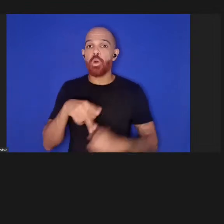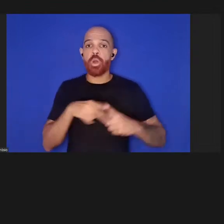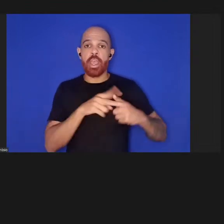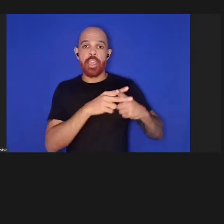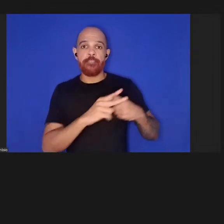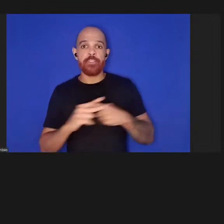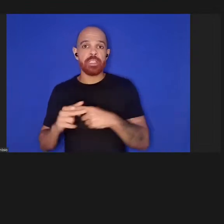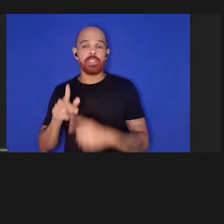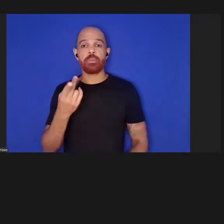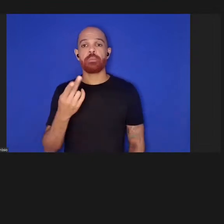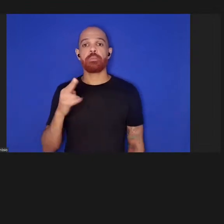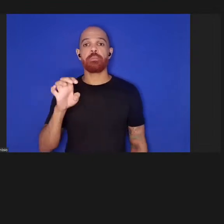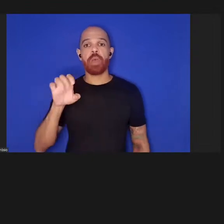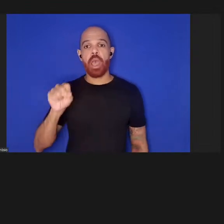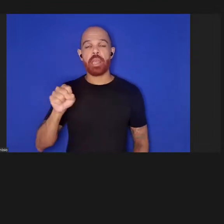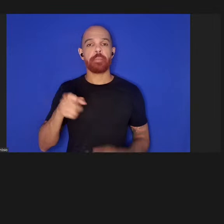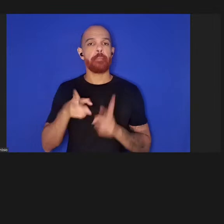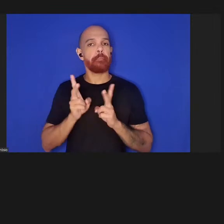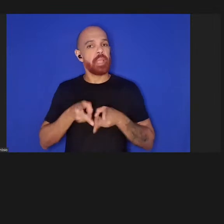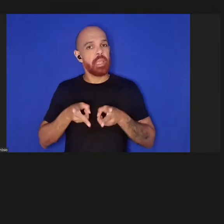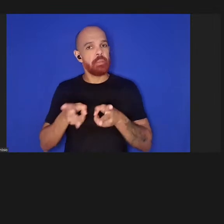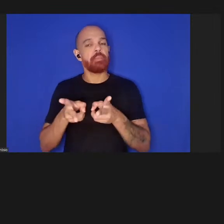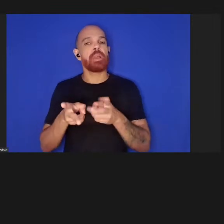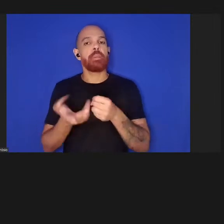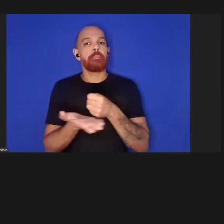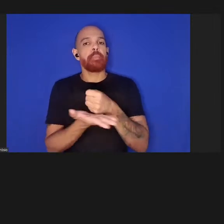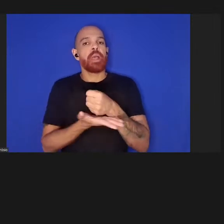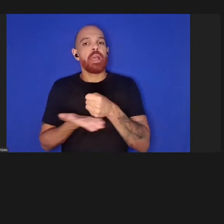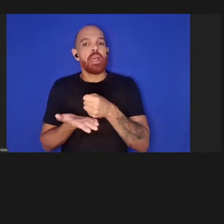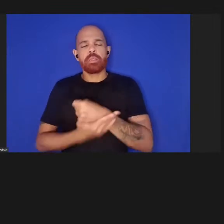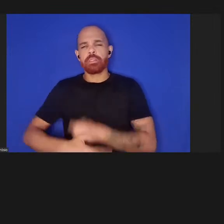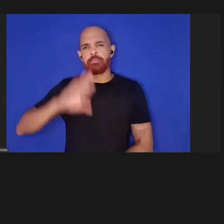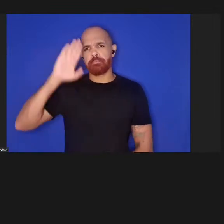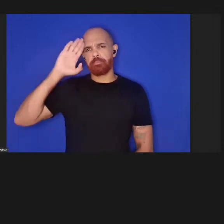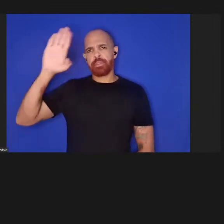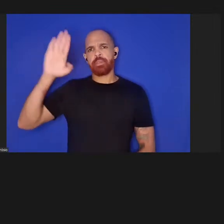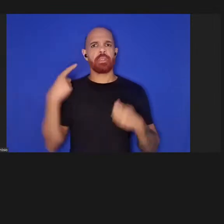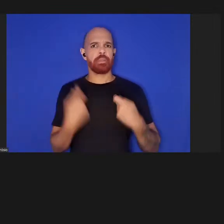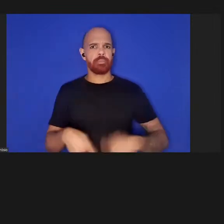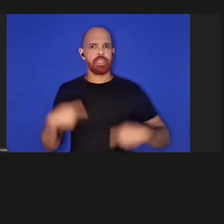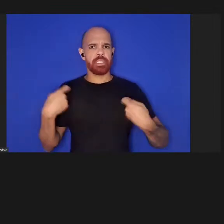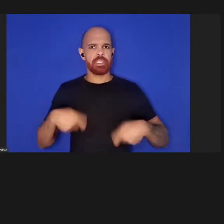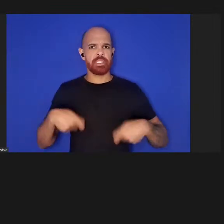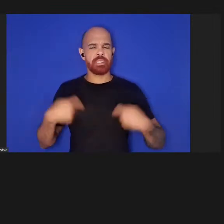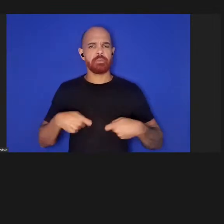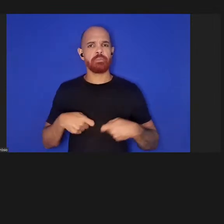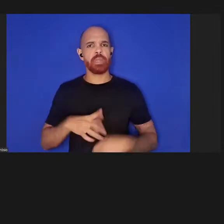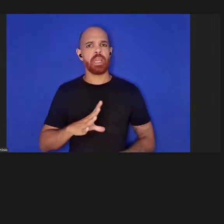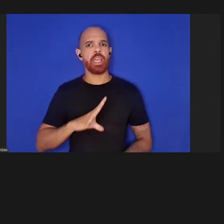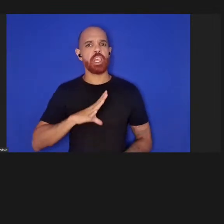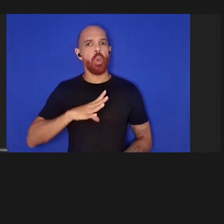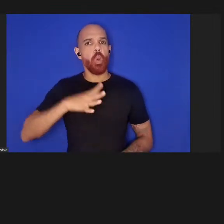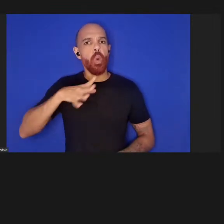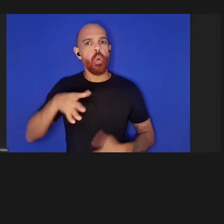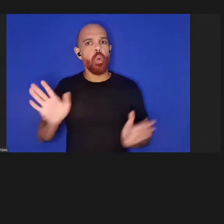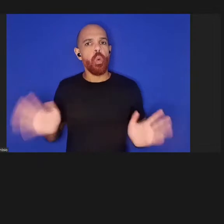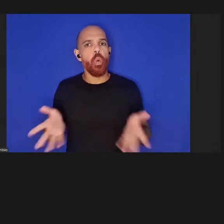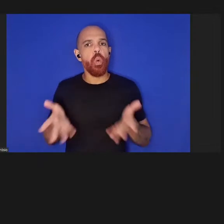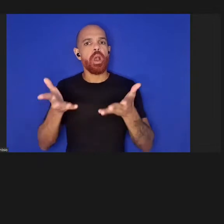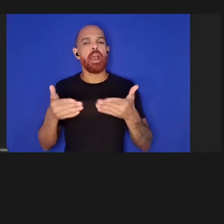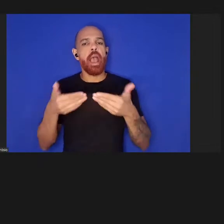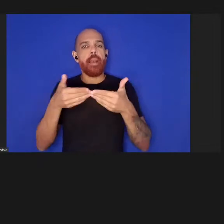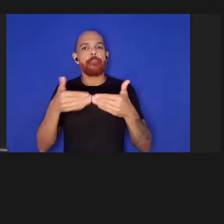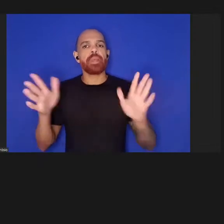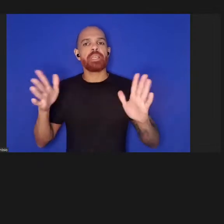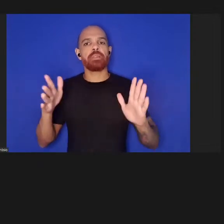uma base fundamental que é necessária para encorajar uma abertura para um